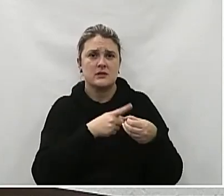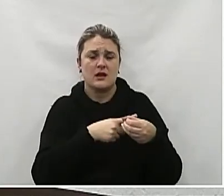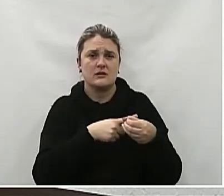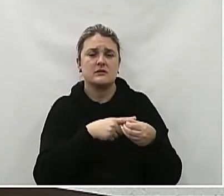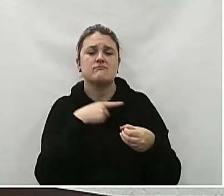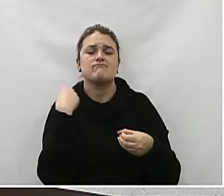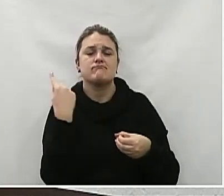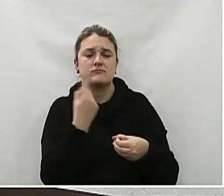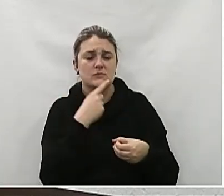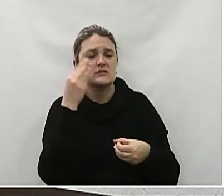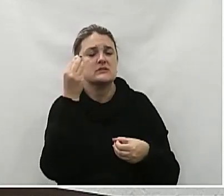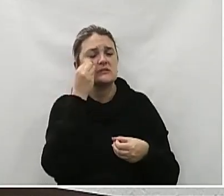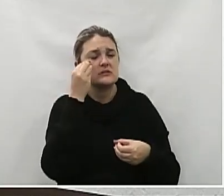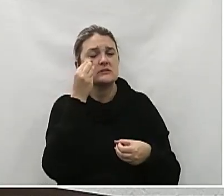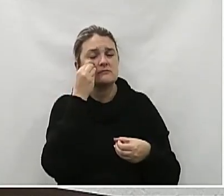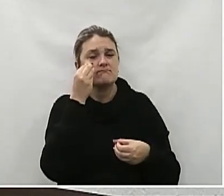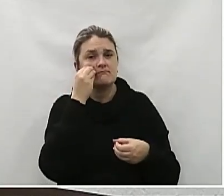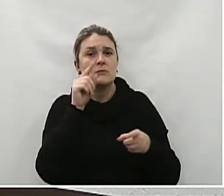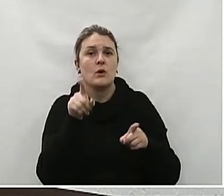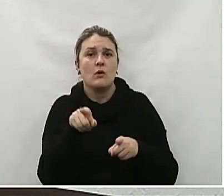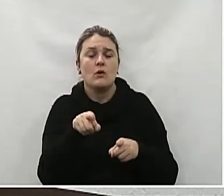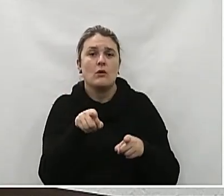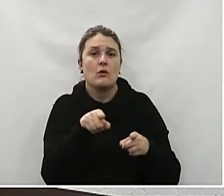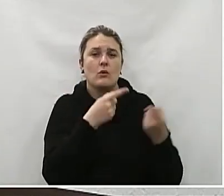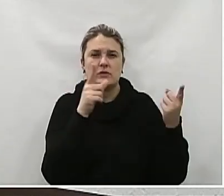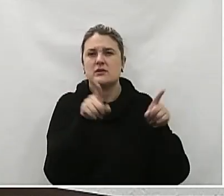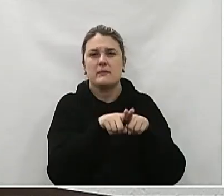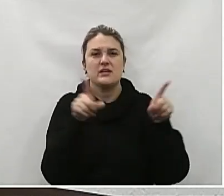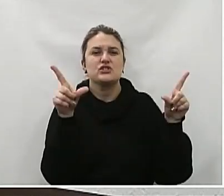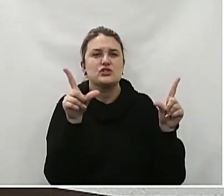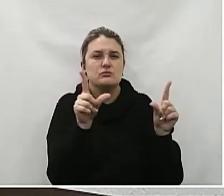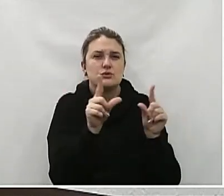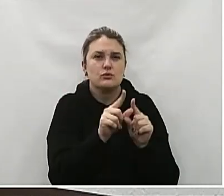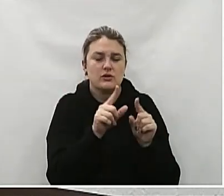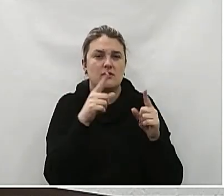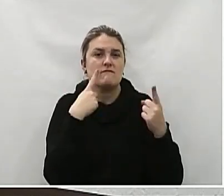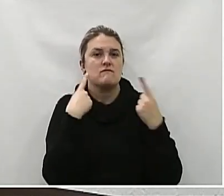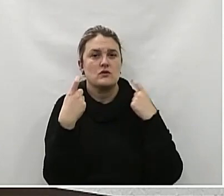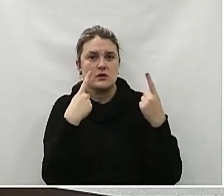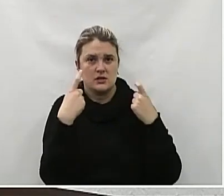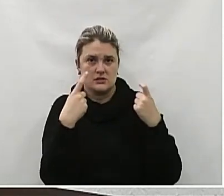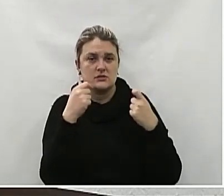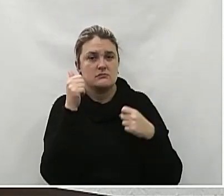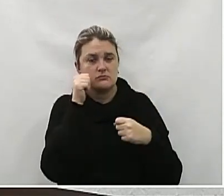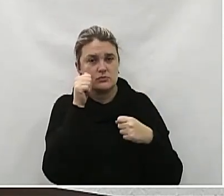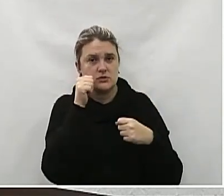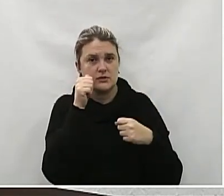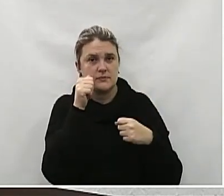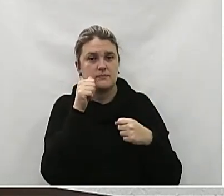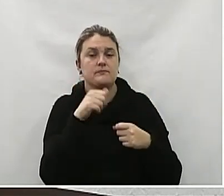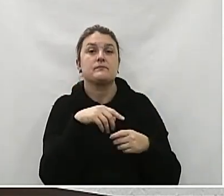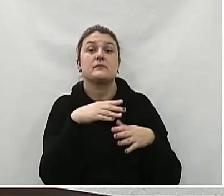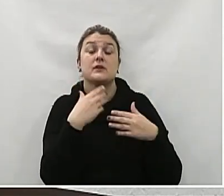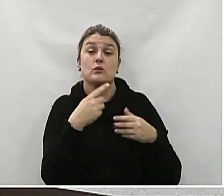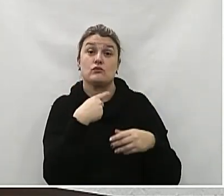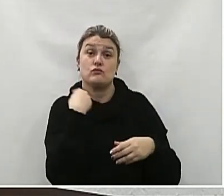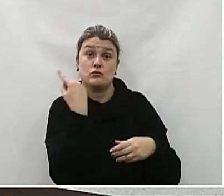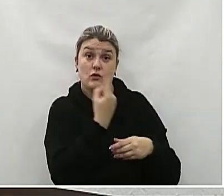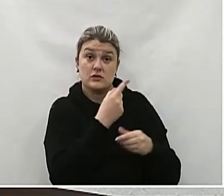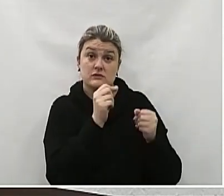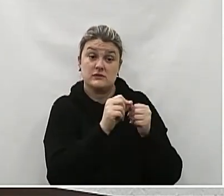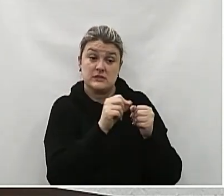combate à violência da mulher Ele é dedicado, dedicado por essa estrutura específica Atendimento